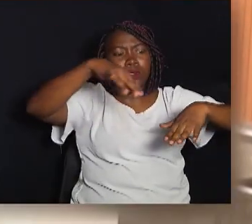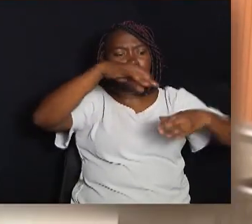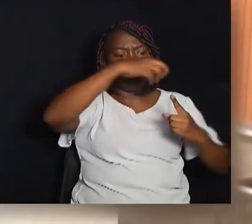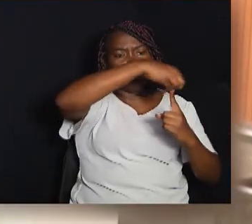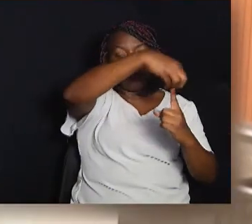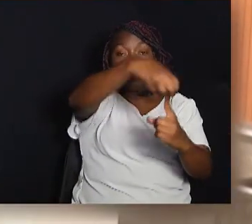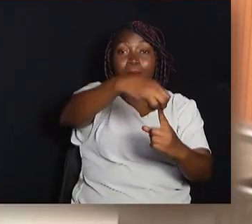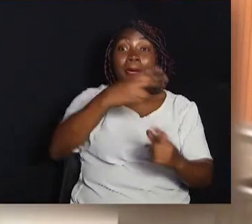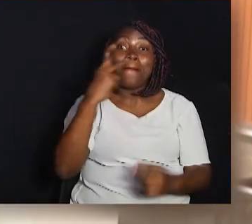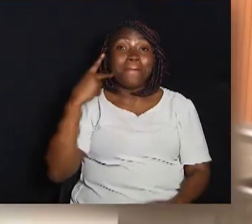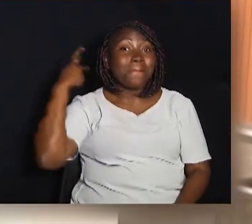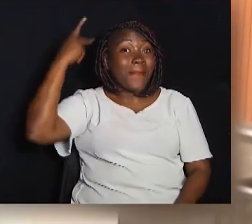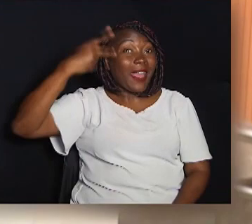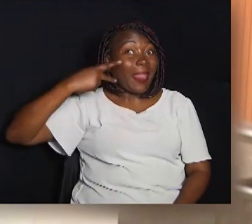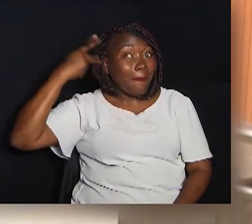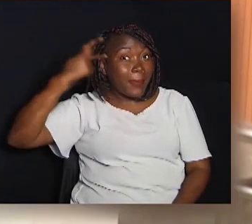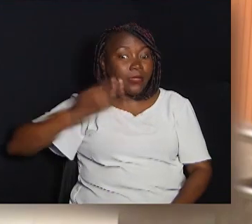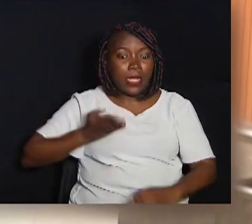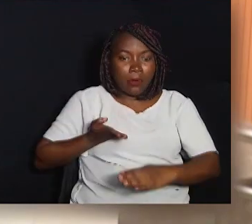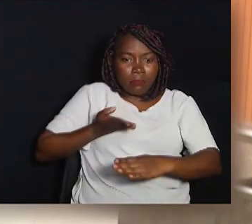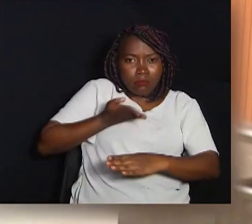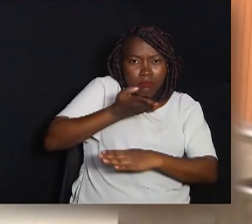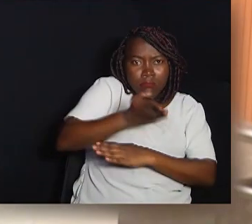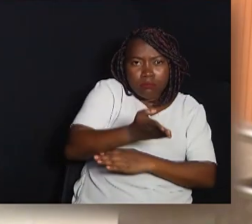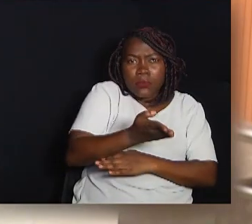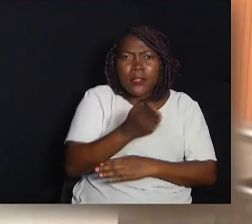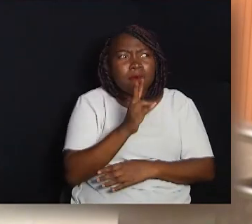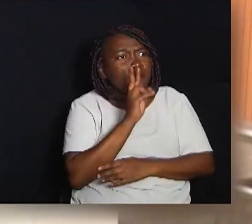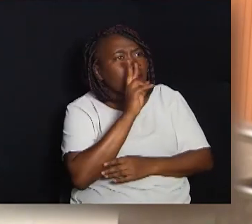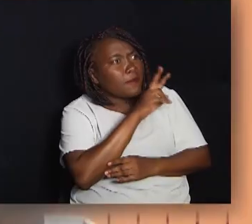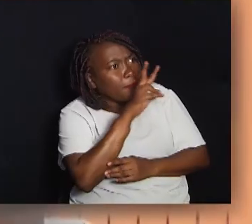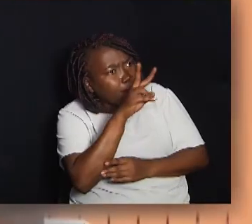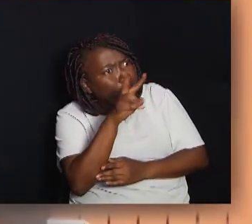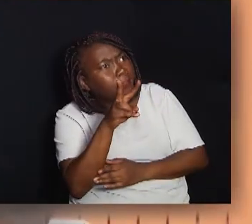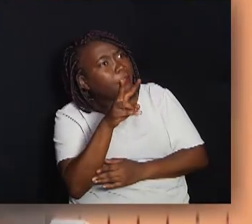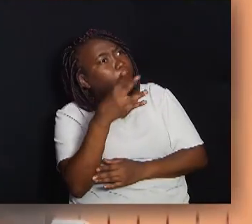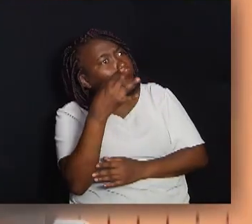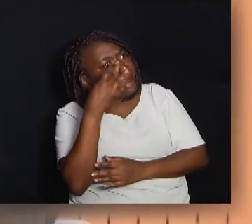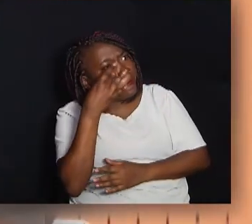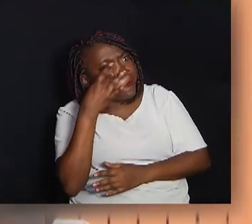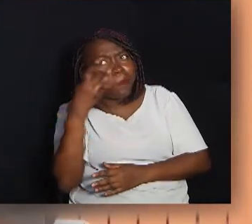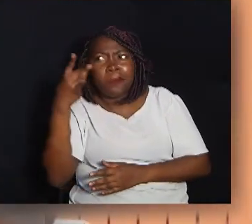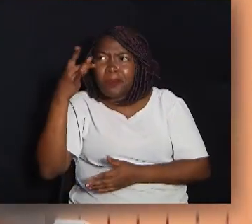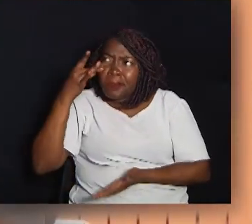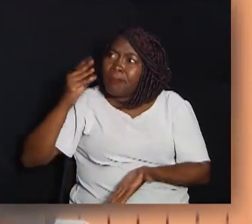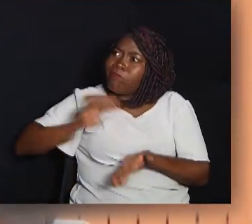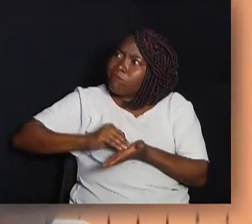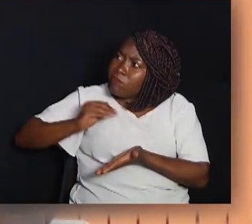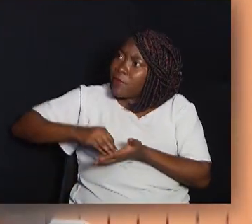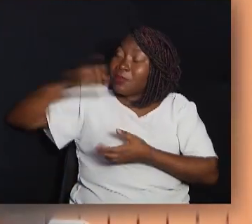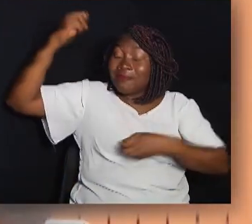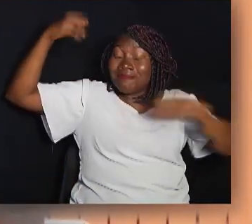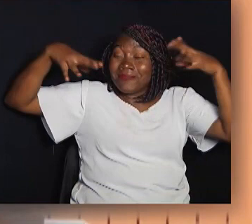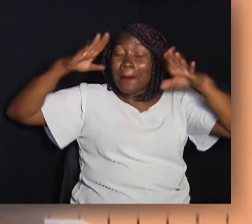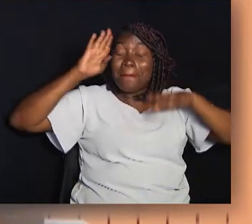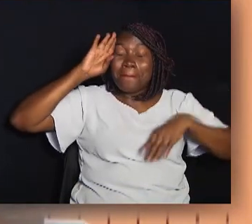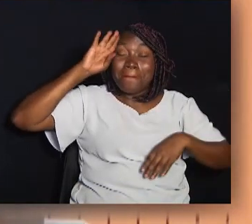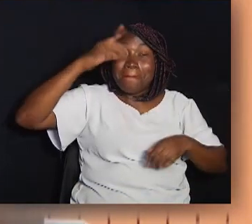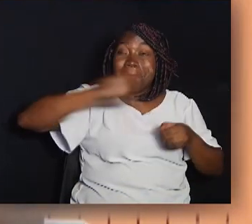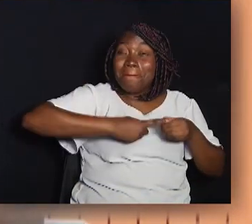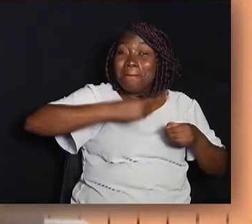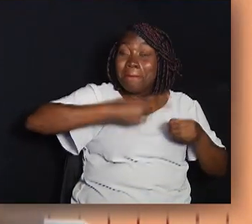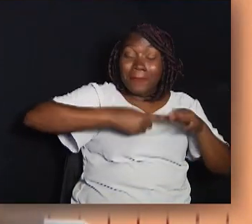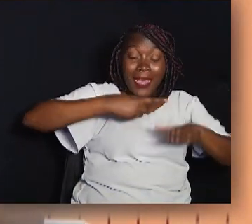que percorreu a rodovia e verificou pessoalmente A carência de iluminação pública, em especial nos bairros da